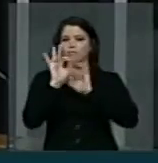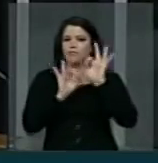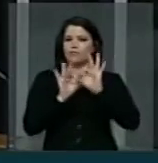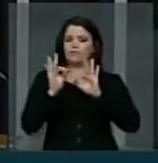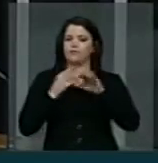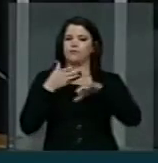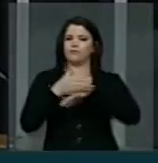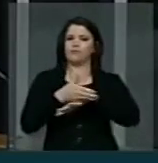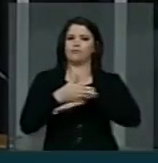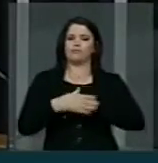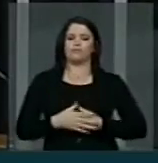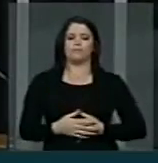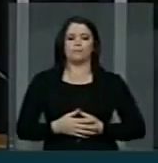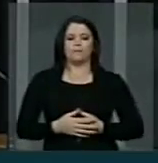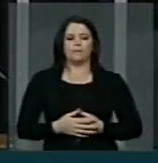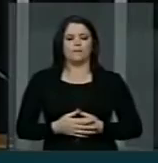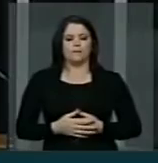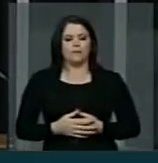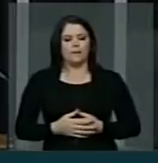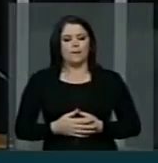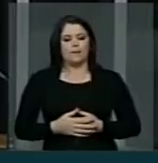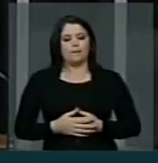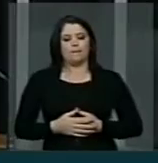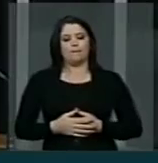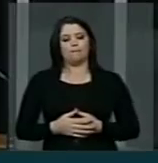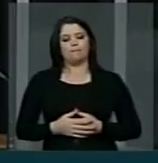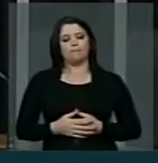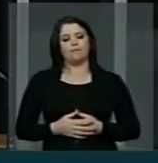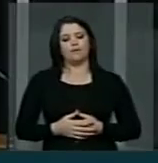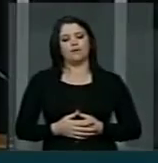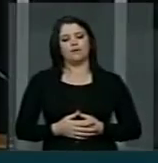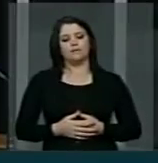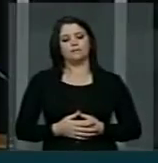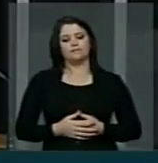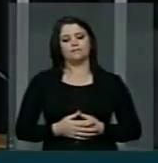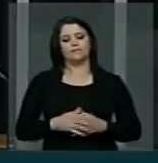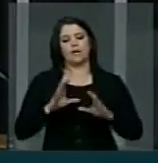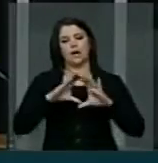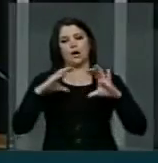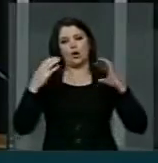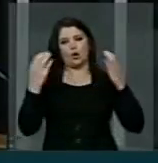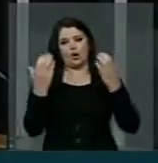estão participando das Olimpíadas e futuramente da Copa. Também.